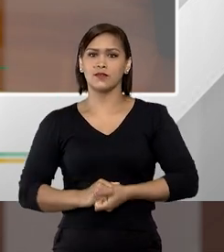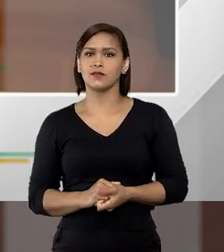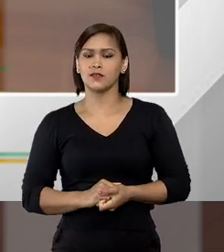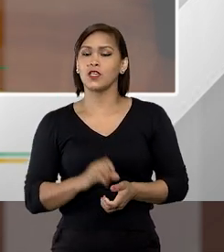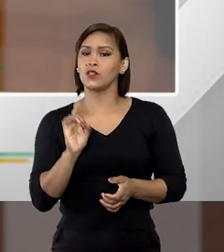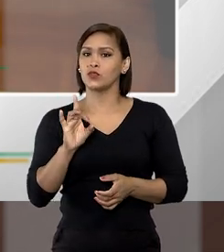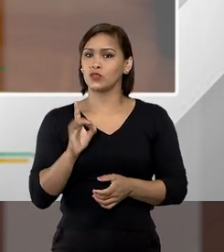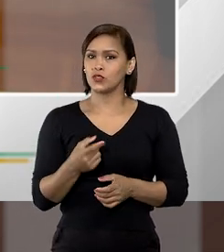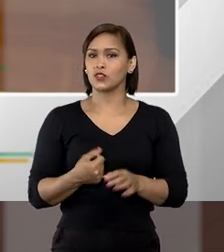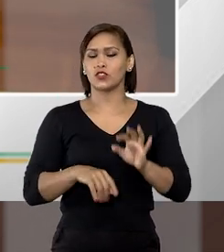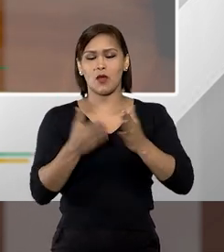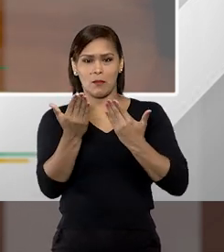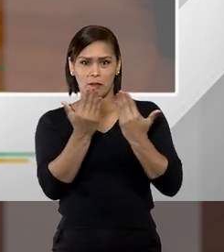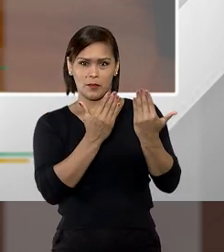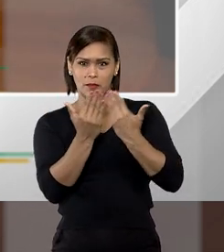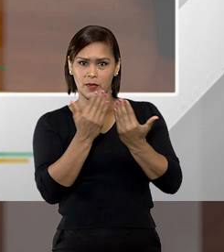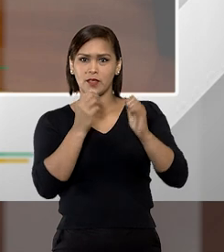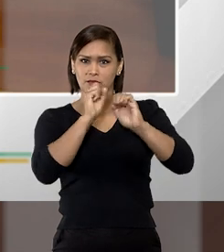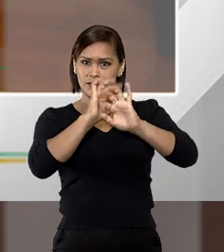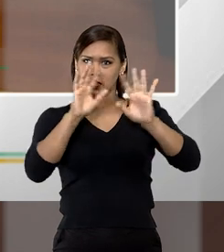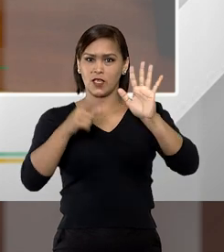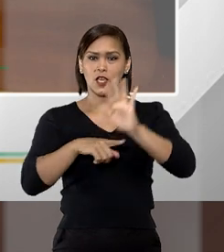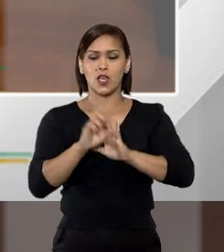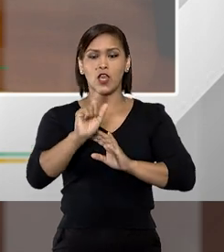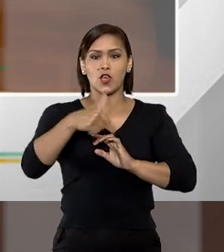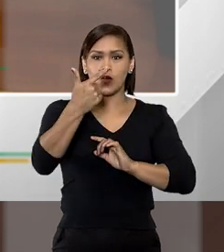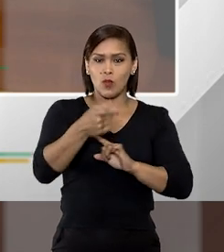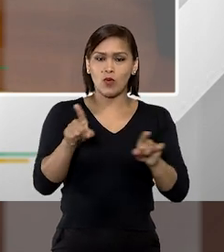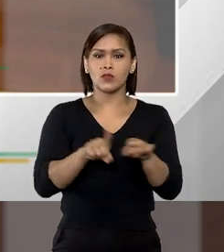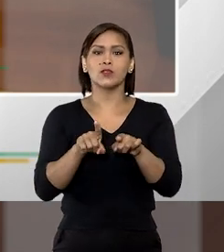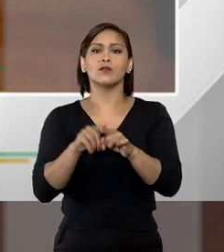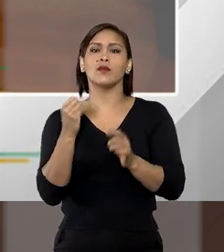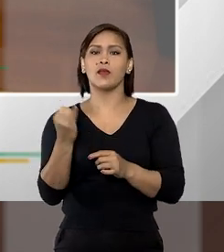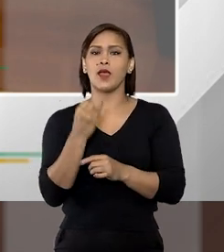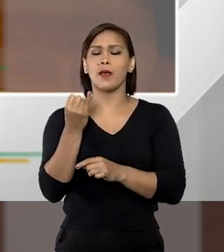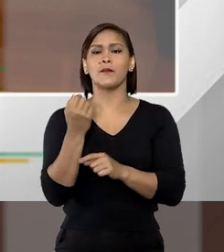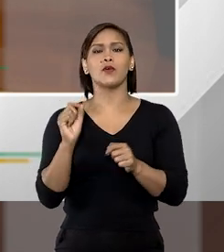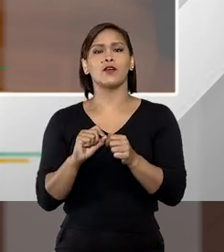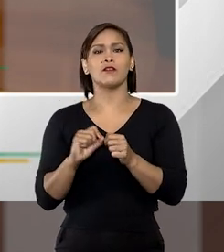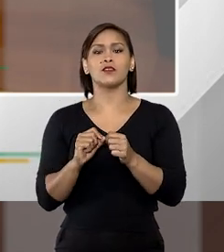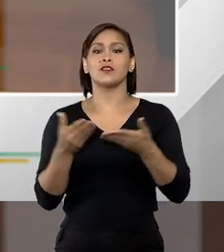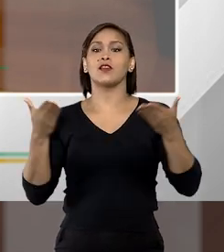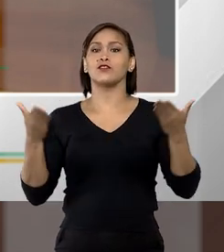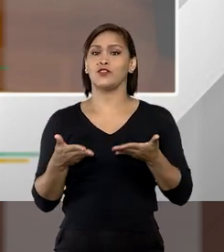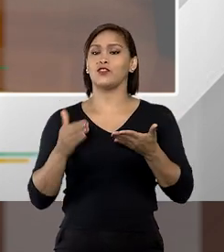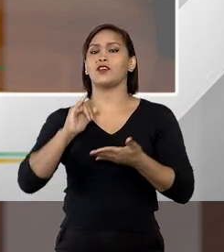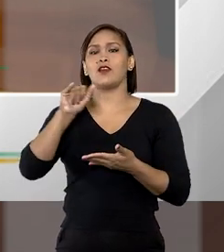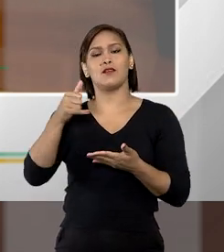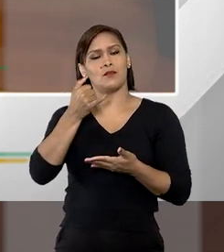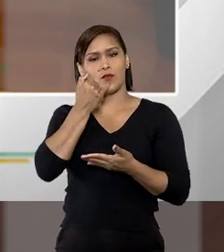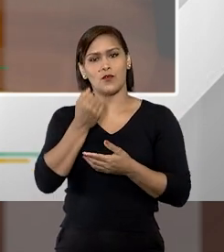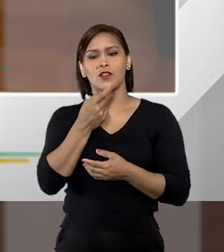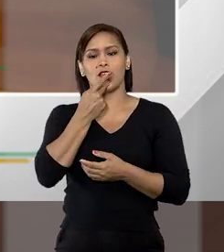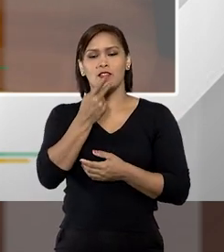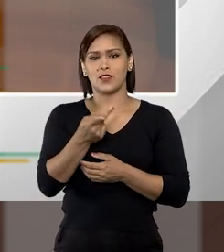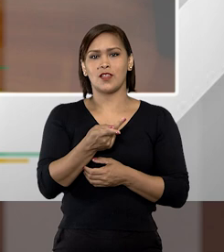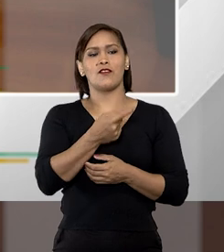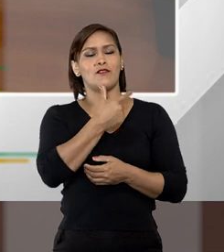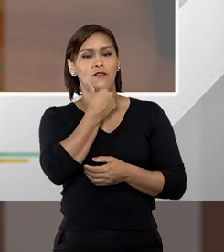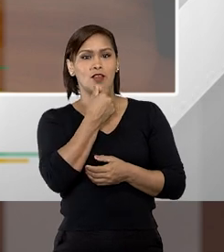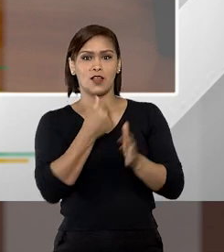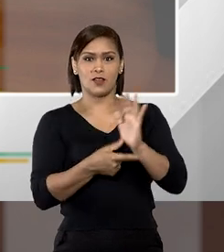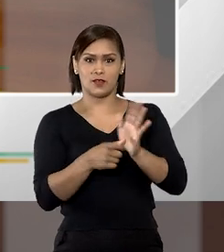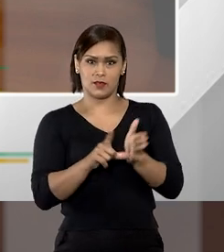Então, só para a gente fazer esclarecimento. um esclarecimento que eu acho muito importante também e aí já me aproveitando de novo da fala do doutor